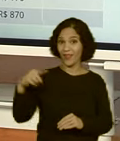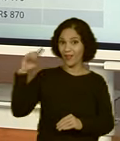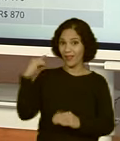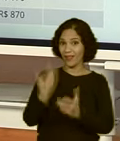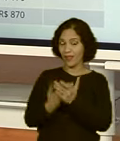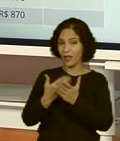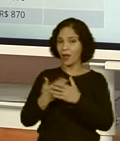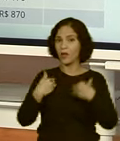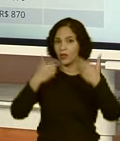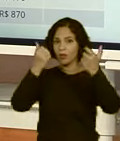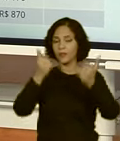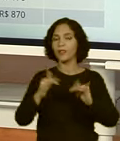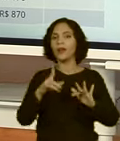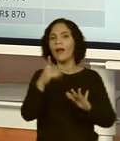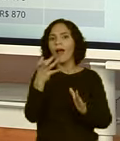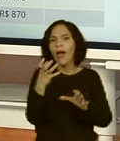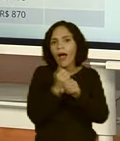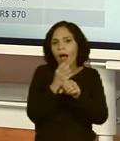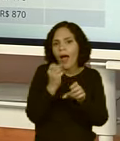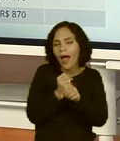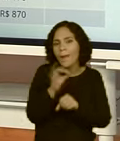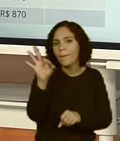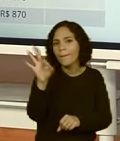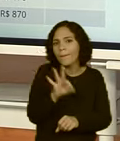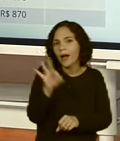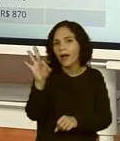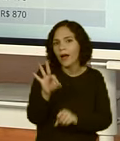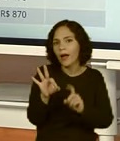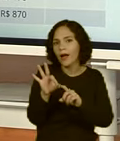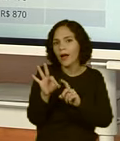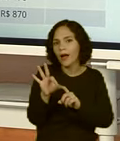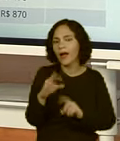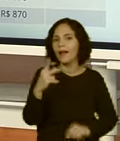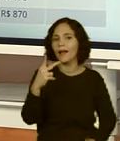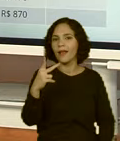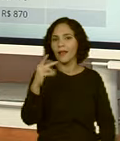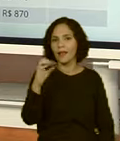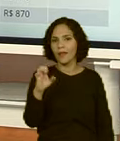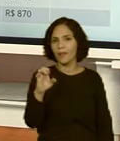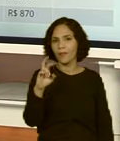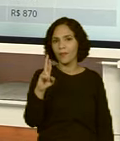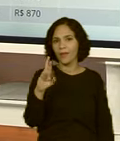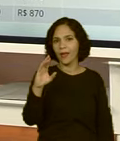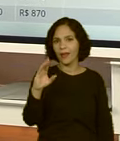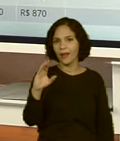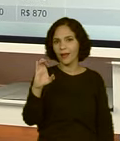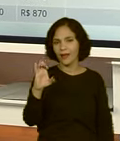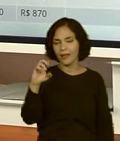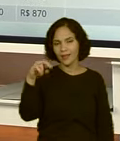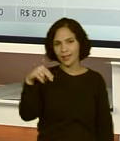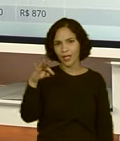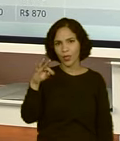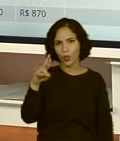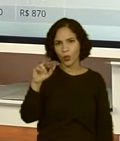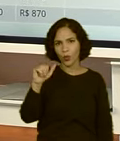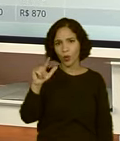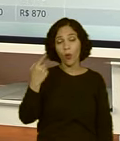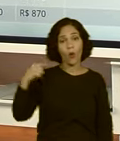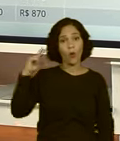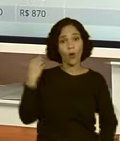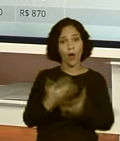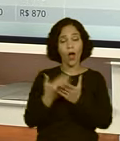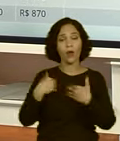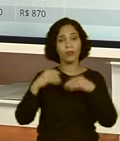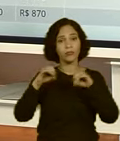se você quiser calcular o percentual, né? A gente ensinou a fazer isso na última aula. Então, você pode descobrir